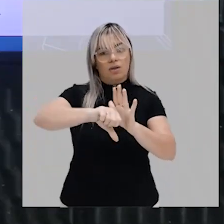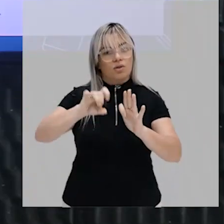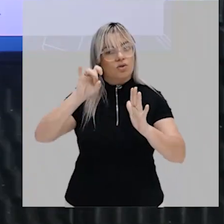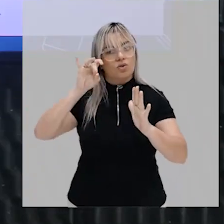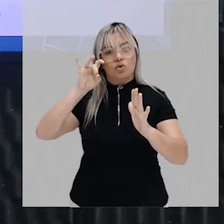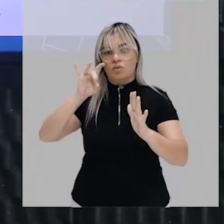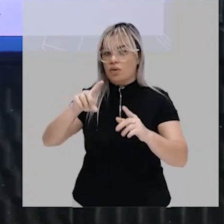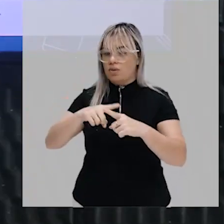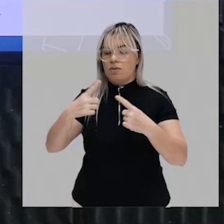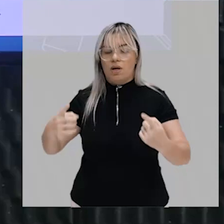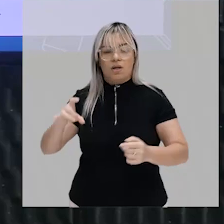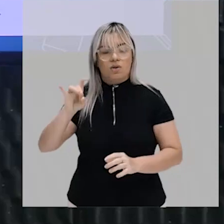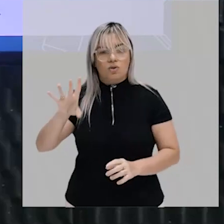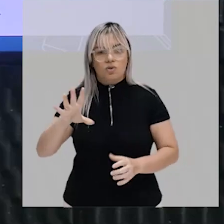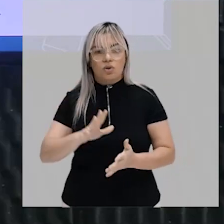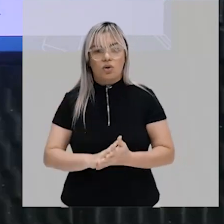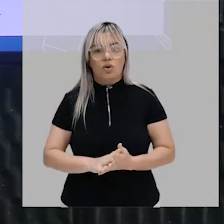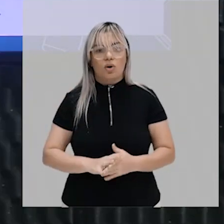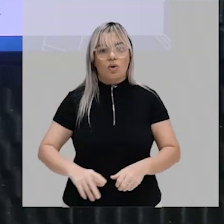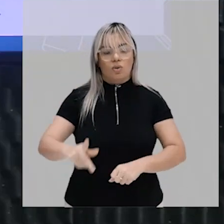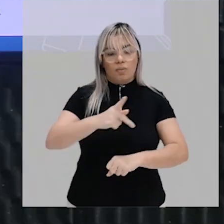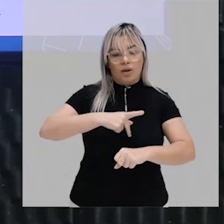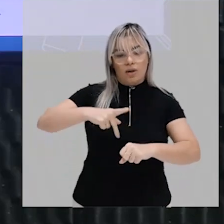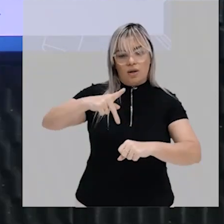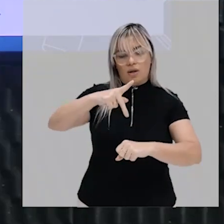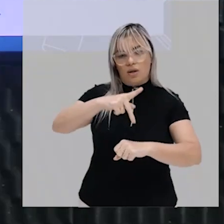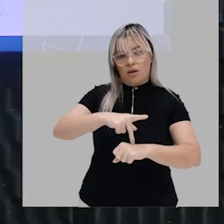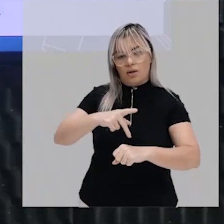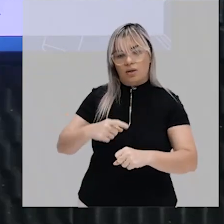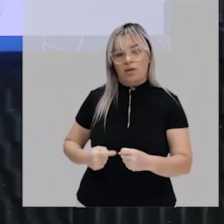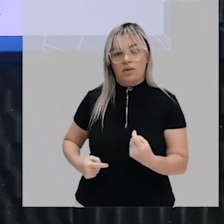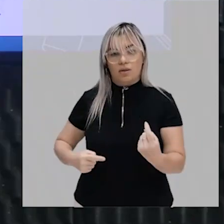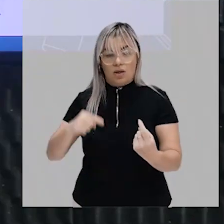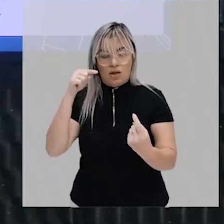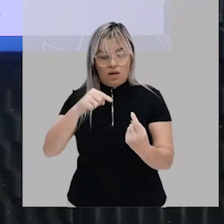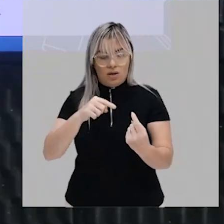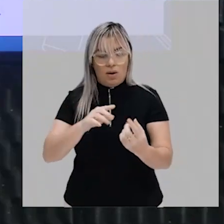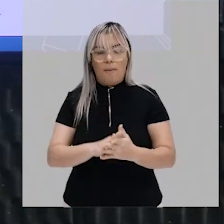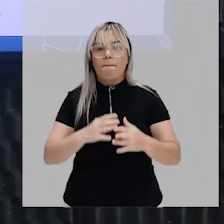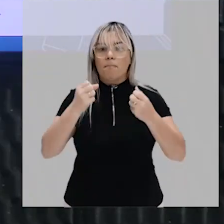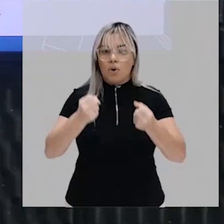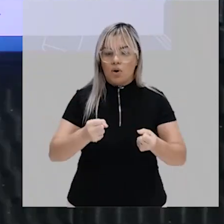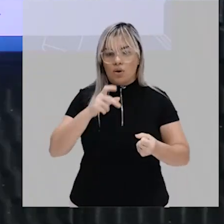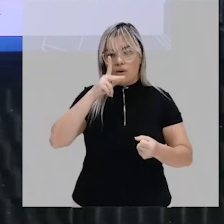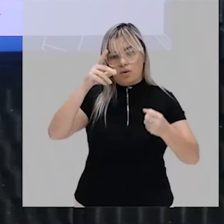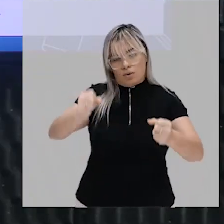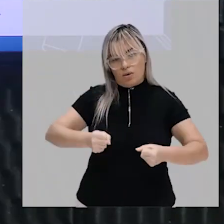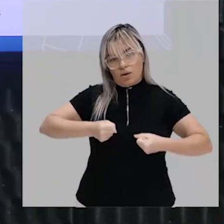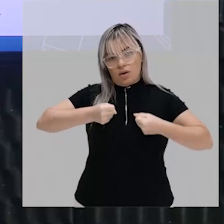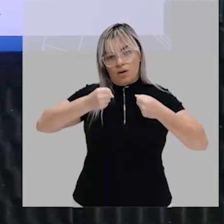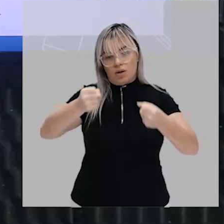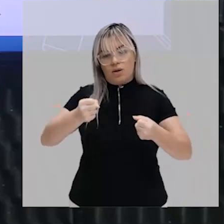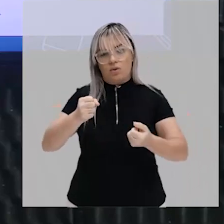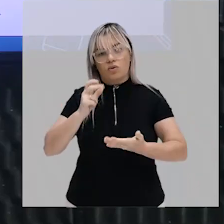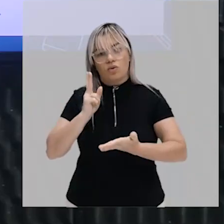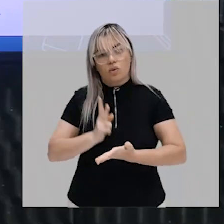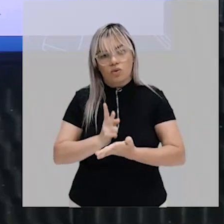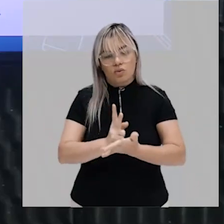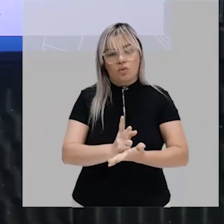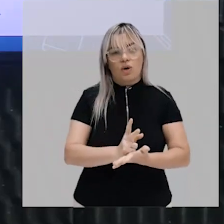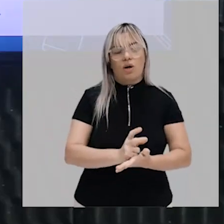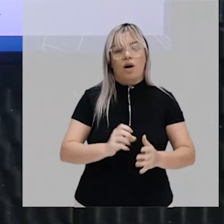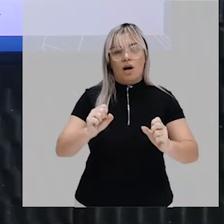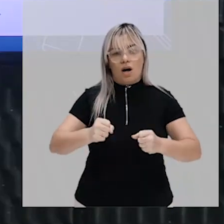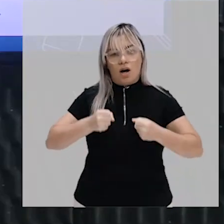a usar a violência ou a força para garantir a ordem então quando o Estado usa isso dentro dos limites da lei